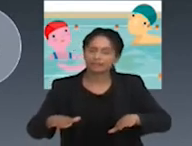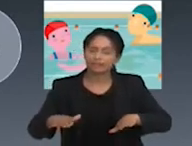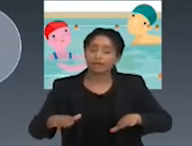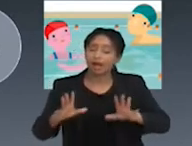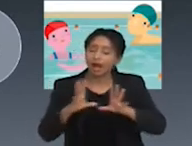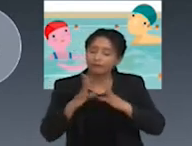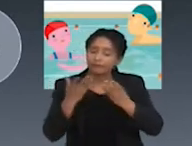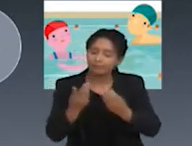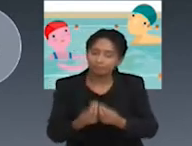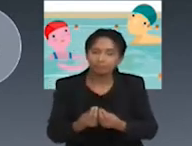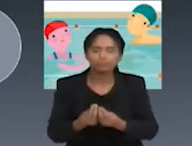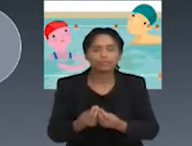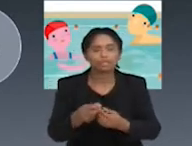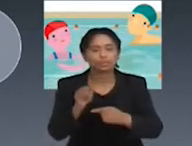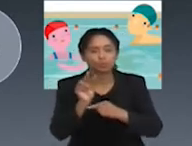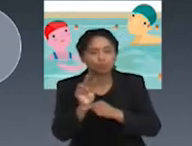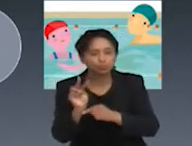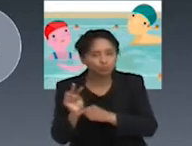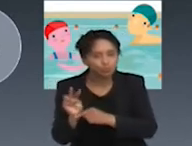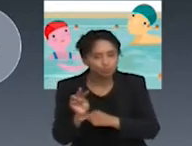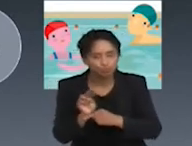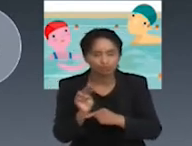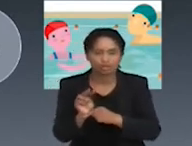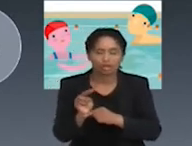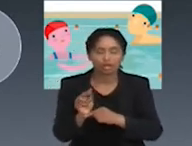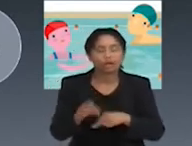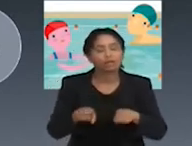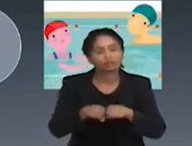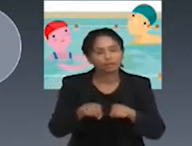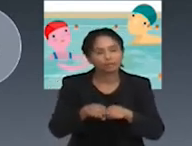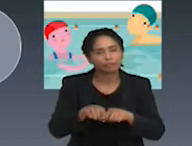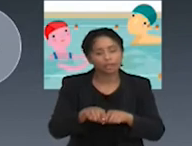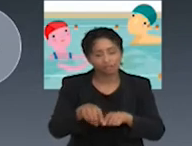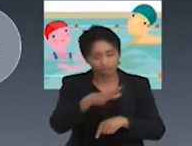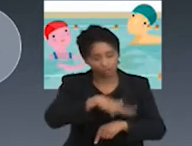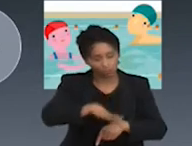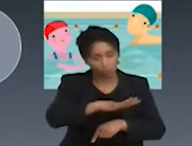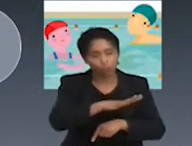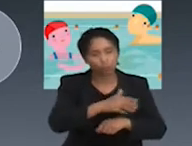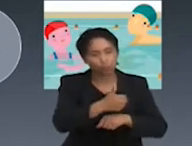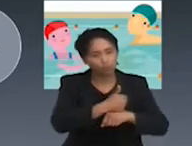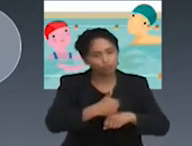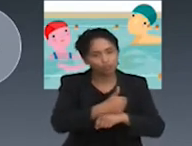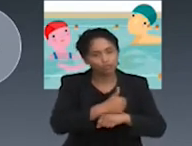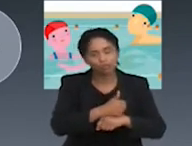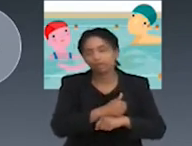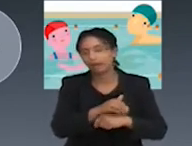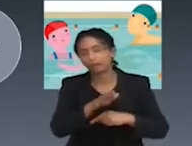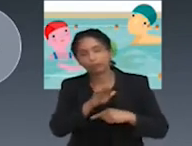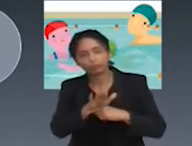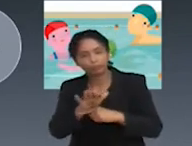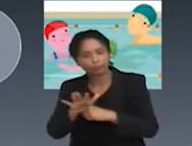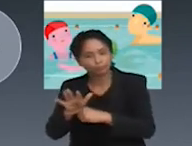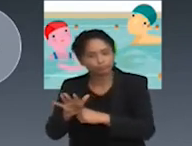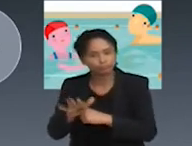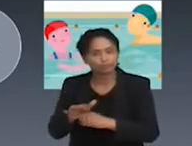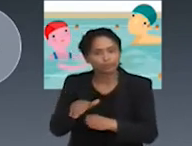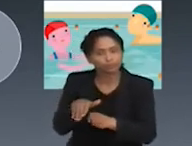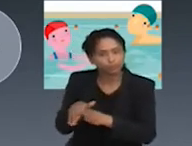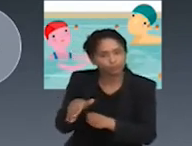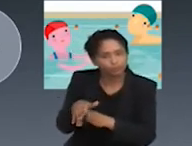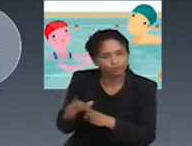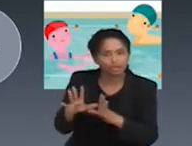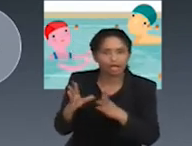nas suas dificuldades, mas ela também tem que ser treinada em alguns momentos para poder ajudar no tratamento para ser coterapeuta, mas não terapeuta.